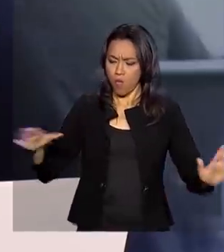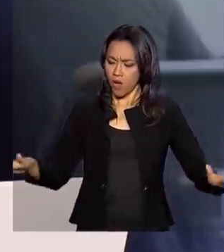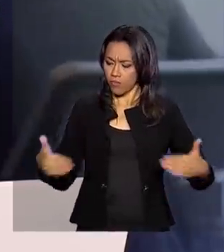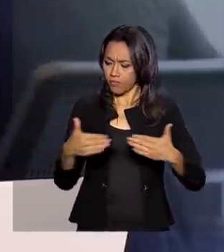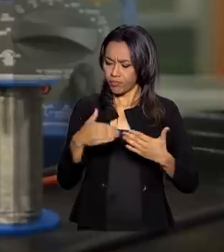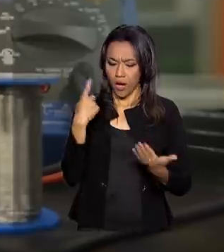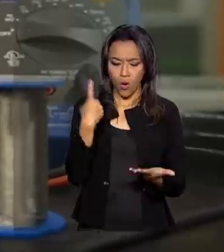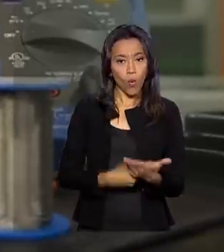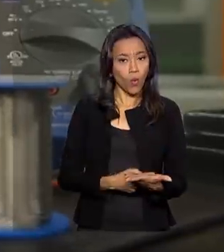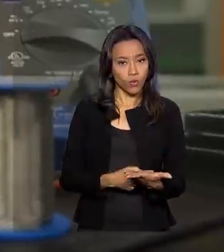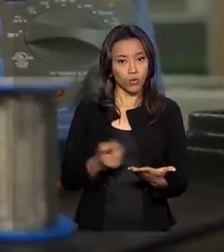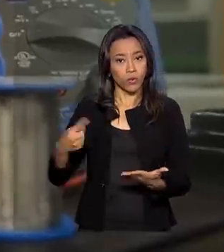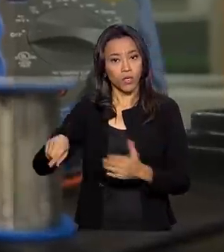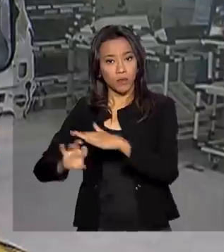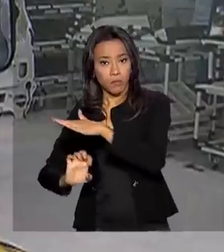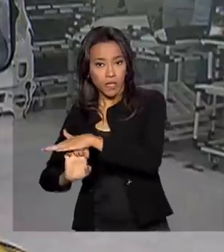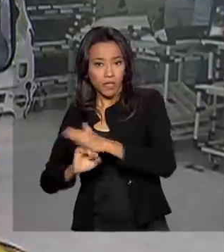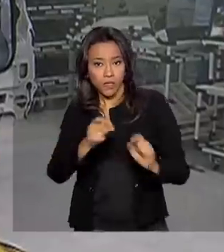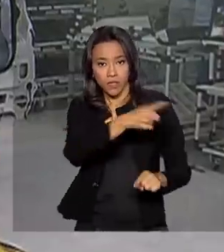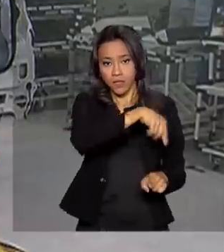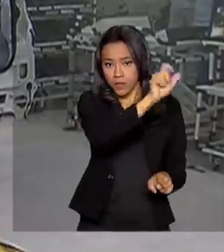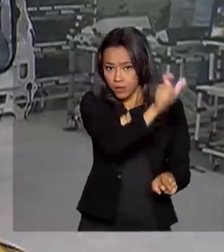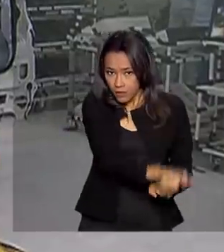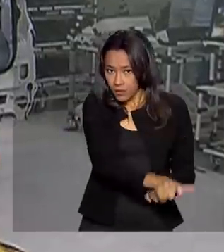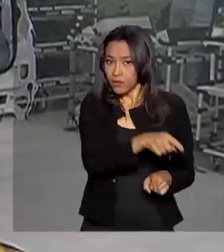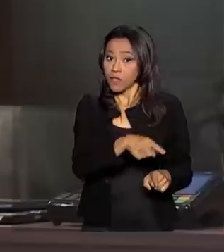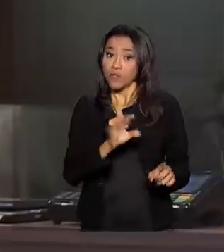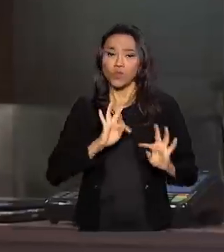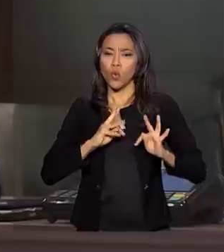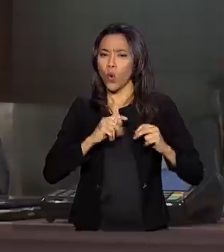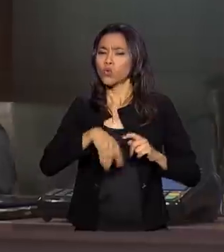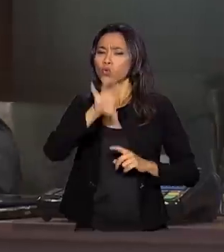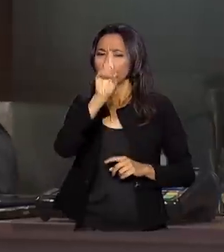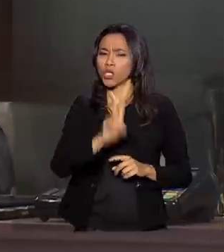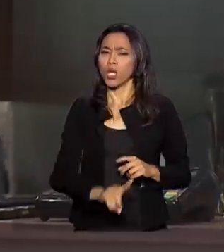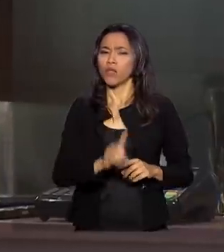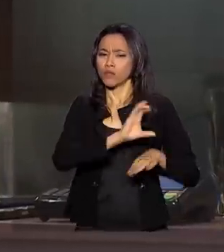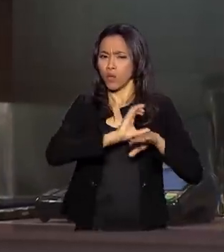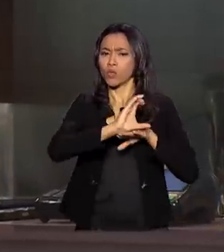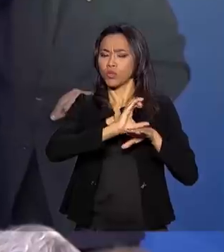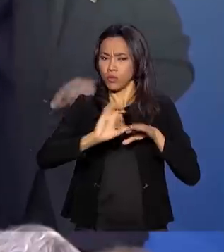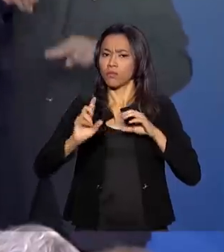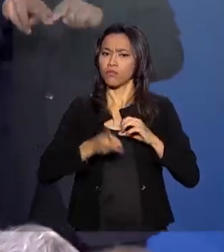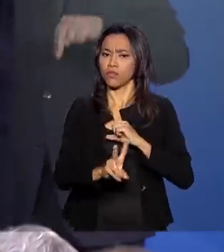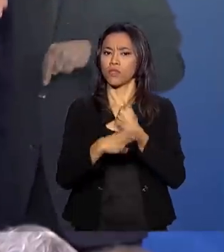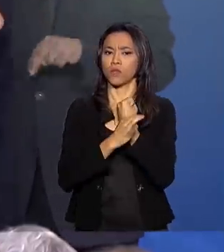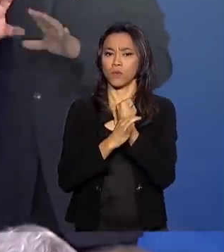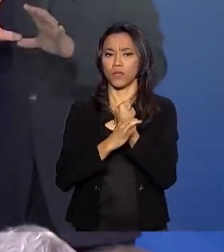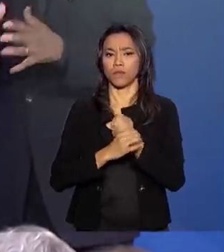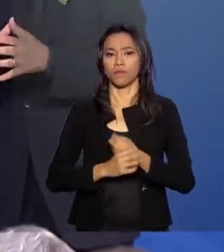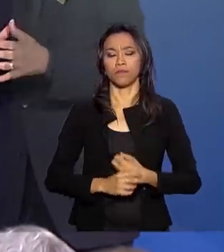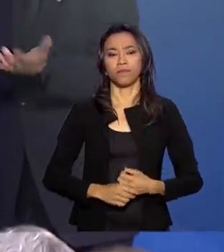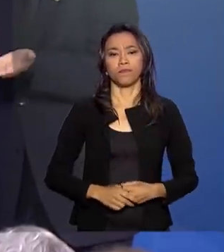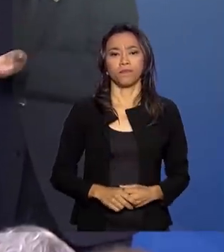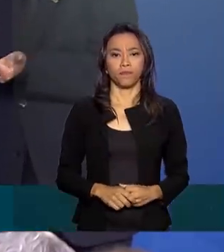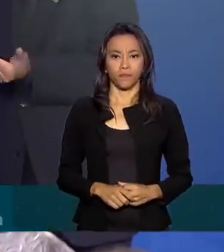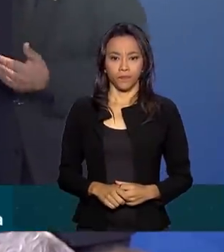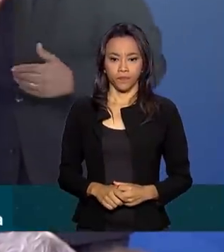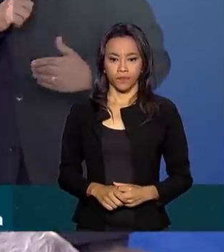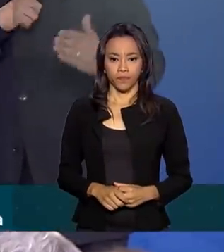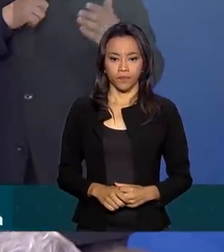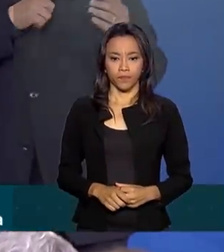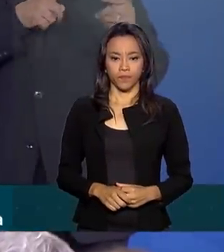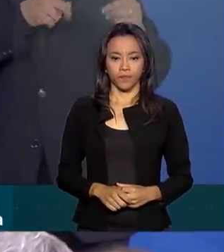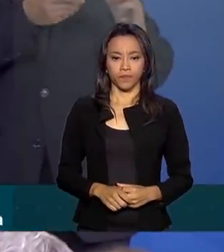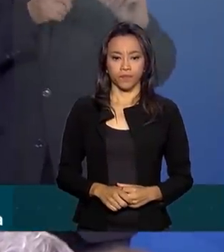o empregador. Todos os direitos trabalhistas garantidos pela Constituição estão mantidos. Nós vamos fazer um processo de desoneração da